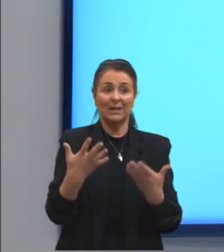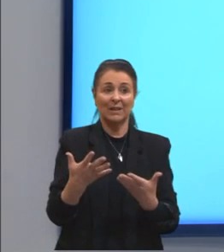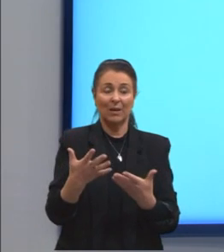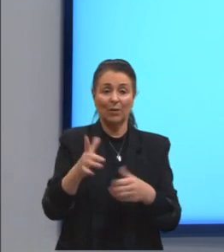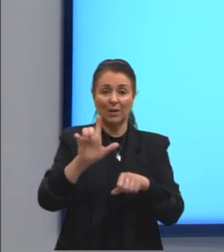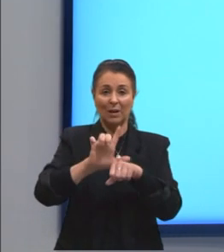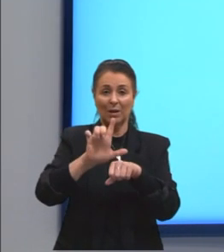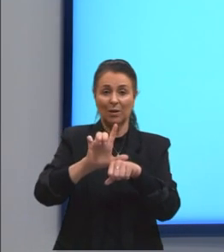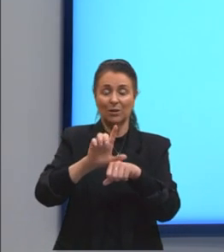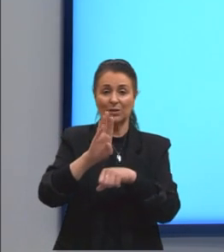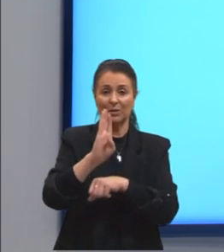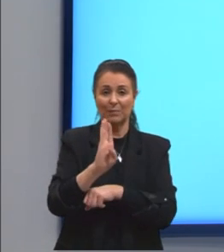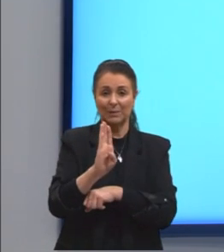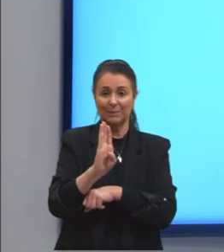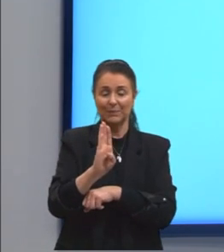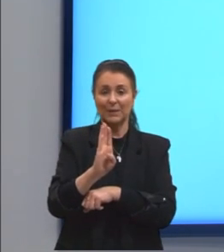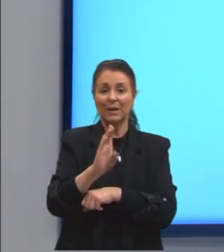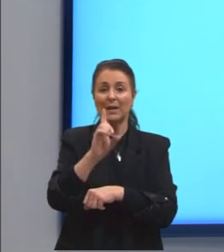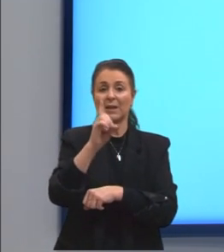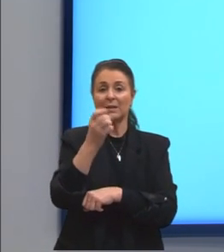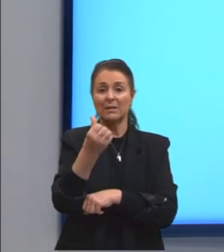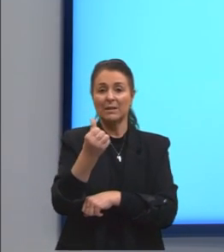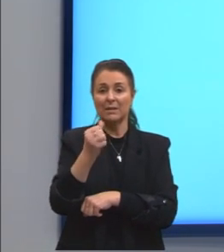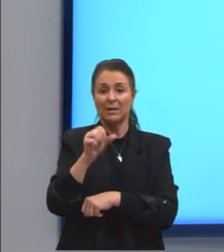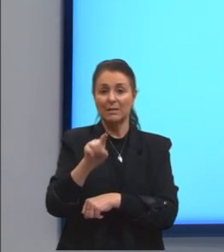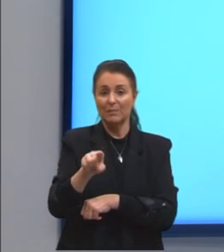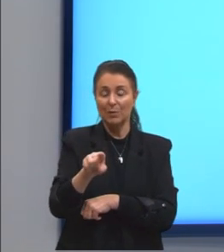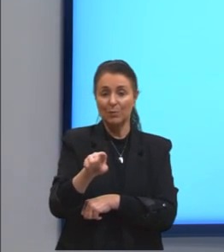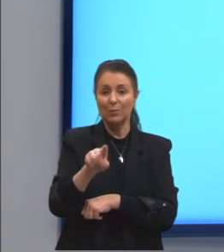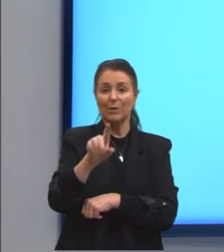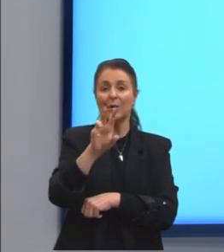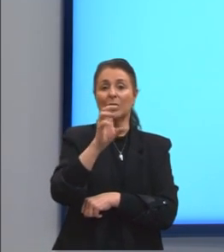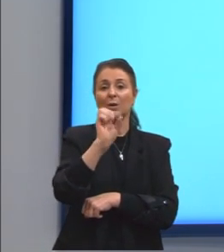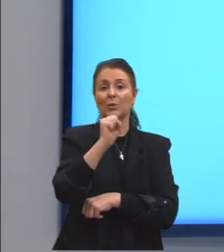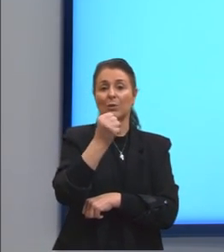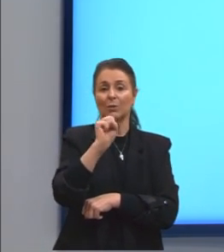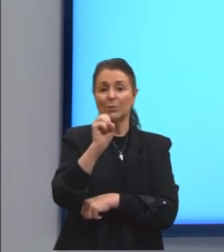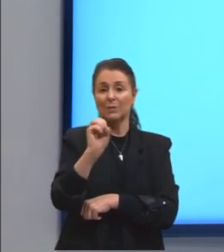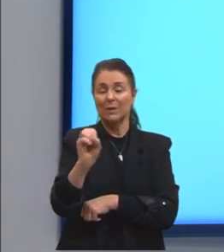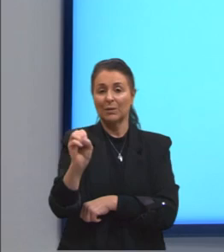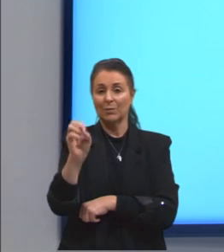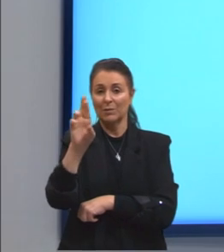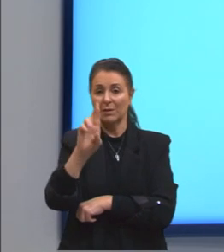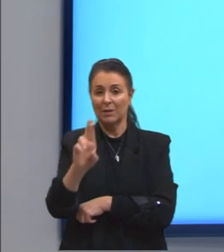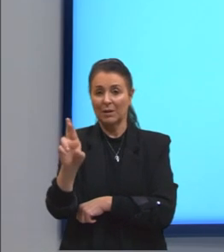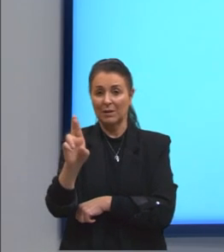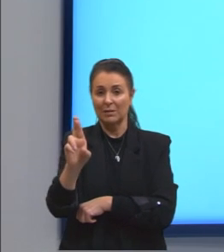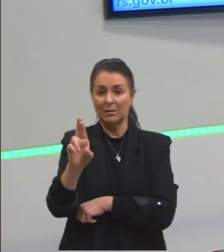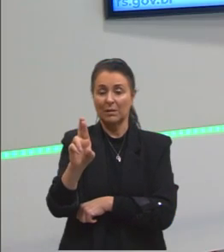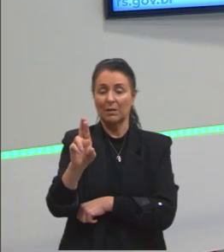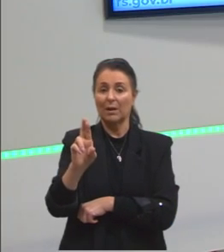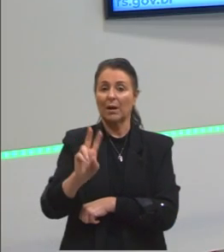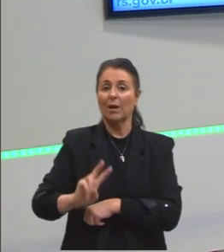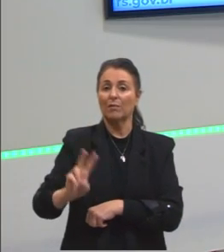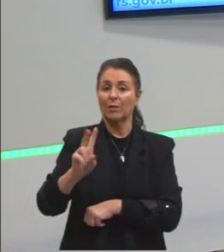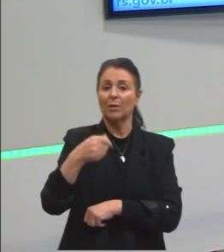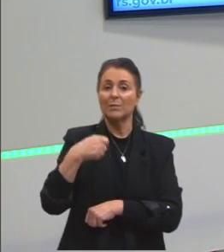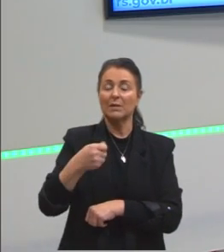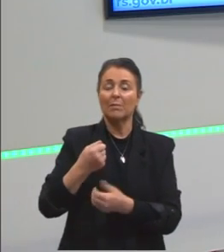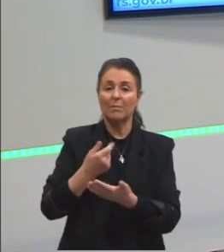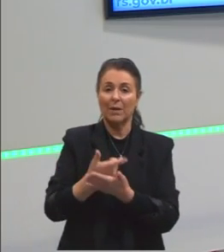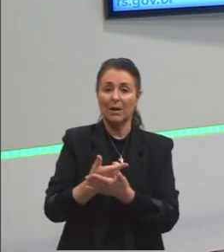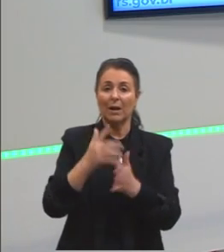loja B seria R 16 mil e R$ Esse é o valor que ele vai ter que pagar ao final